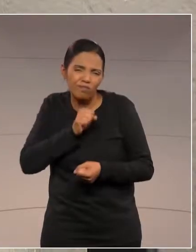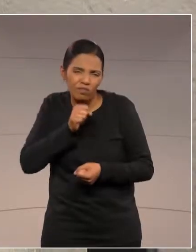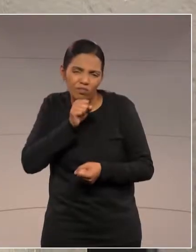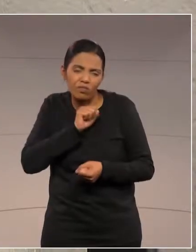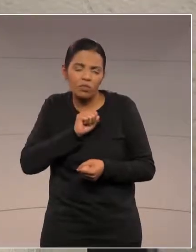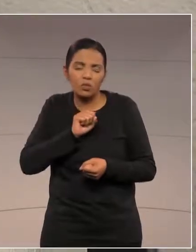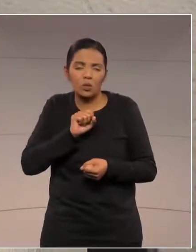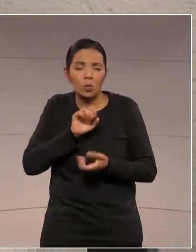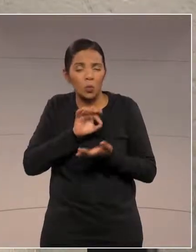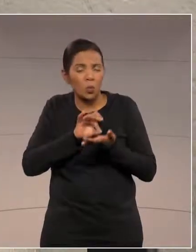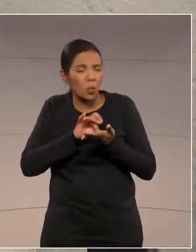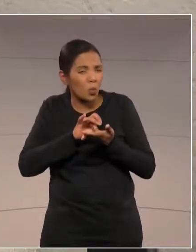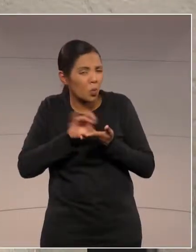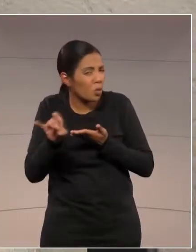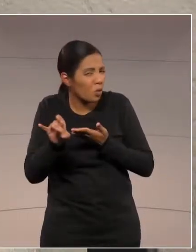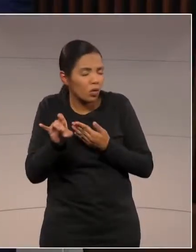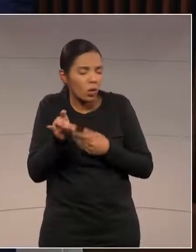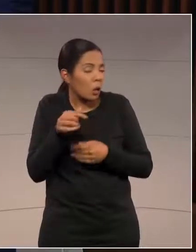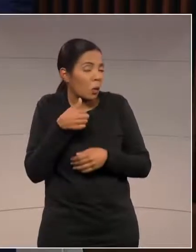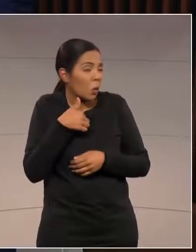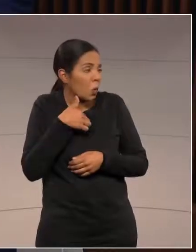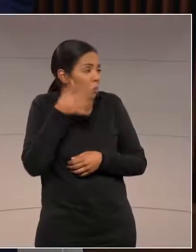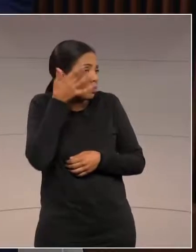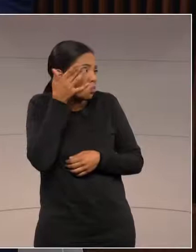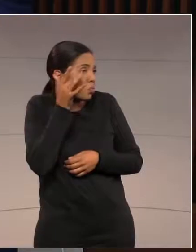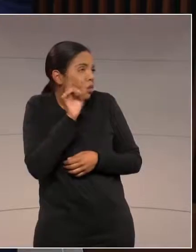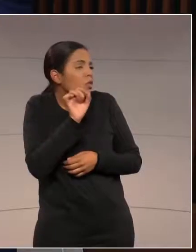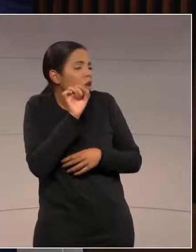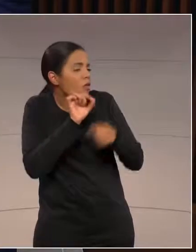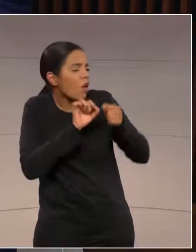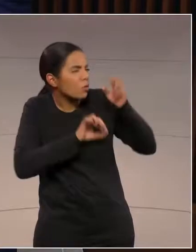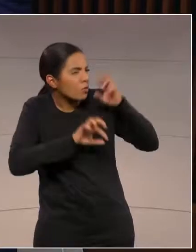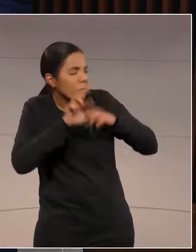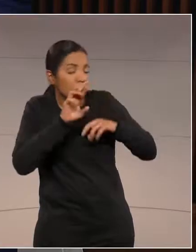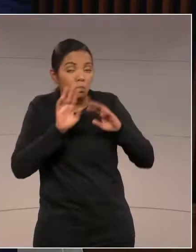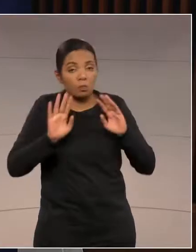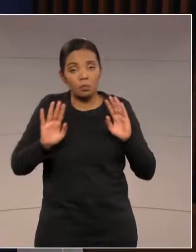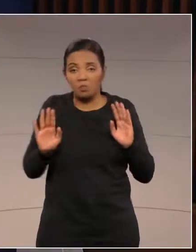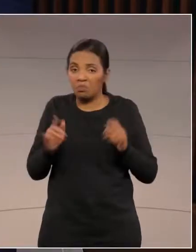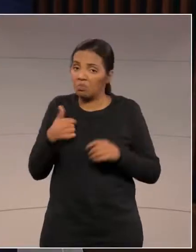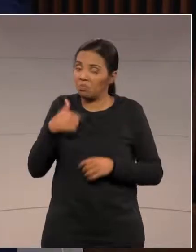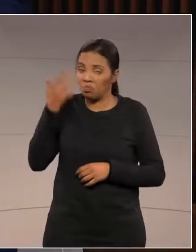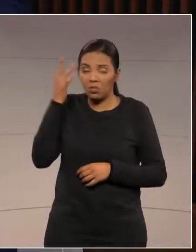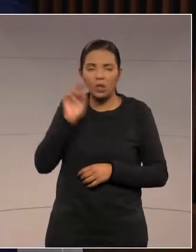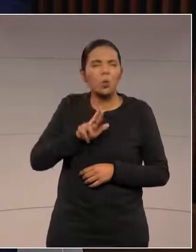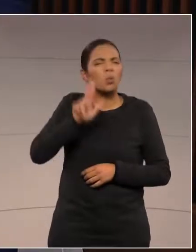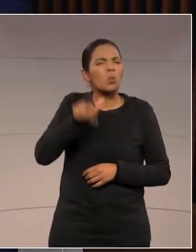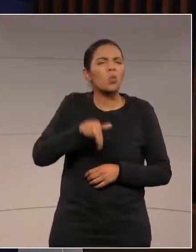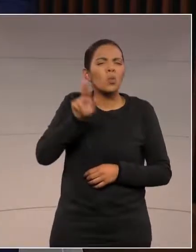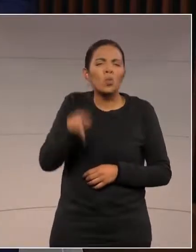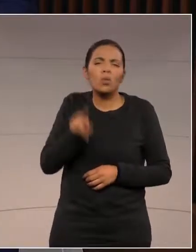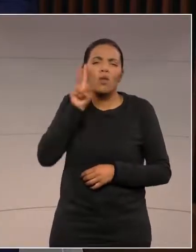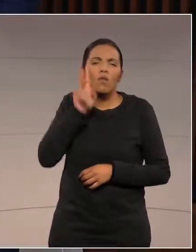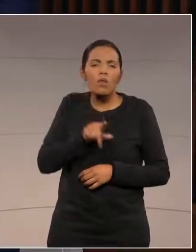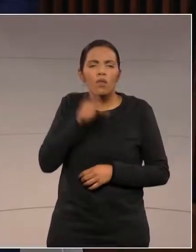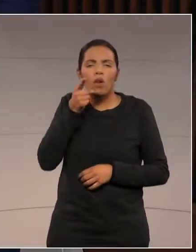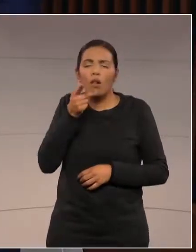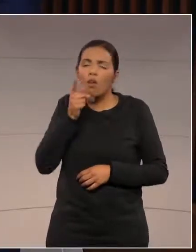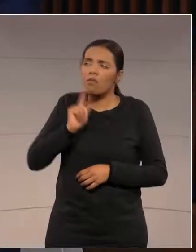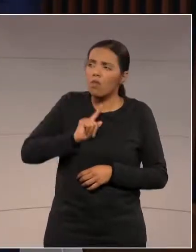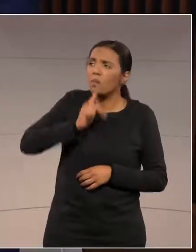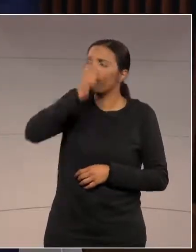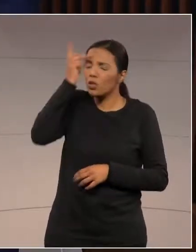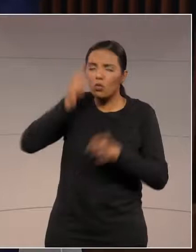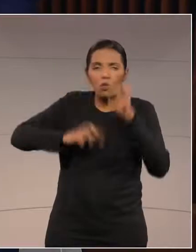que eu não sei quem é que faz a fiscalização. Aliás, eu nunca ouvi falar que tem a fiscalização nessas